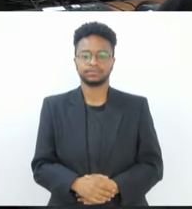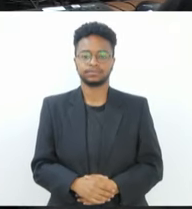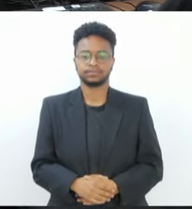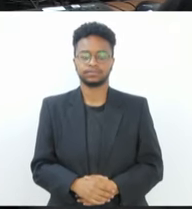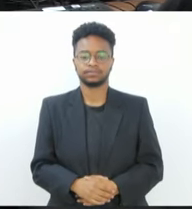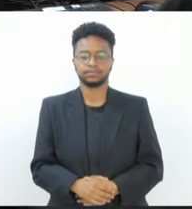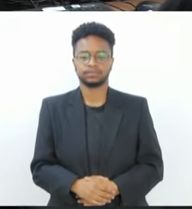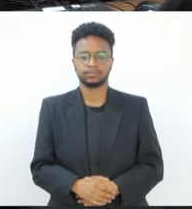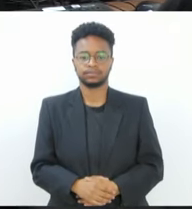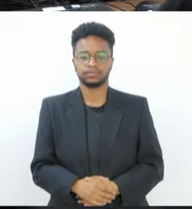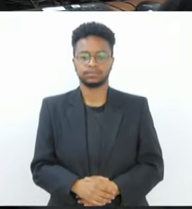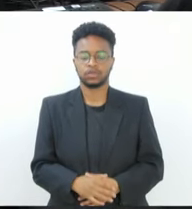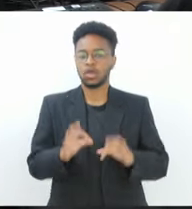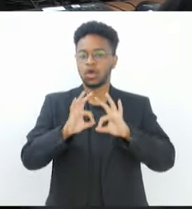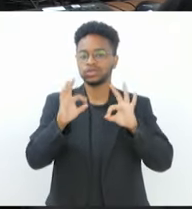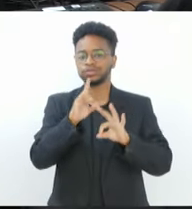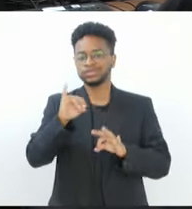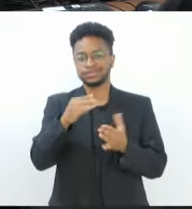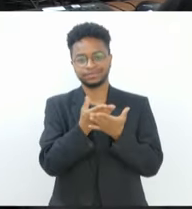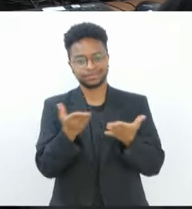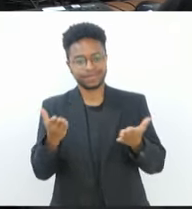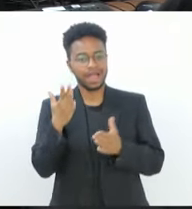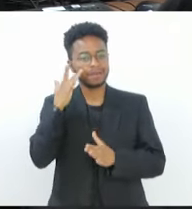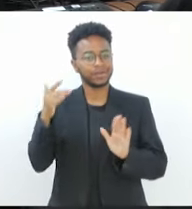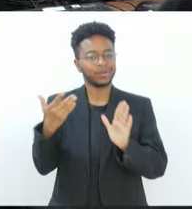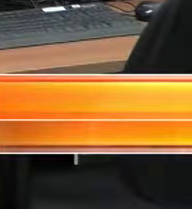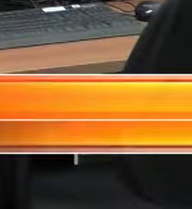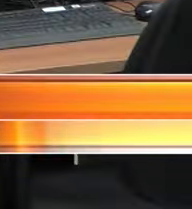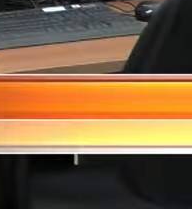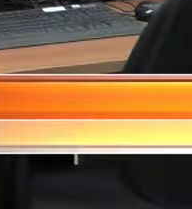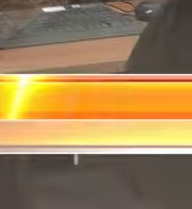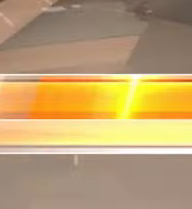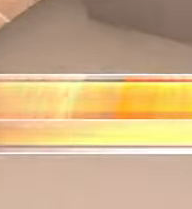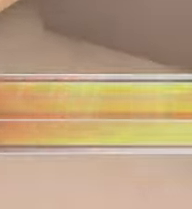.gov.br. Um ótimo dia para você e até amanhã.